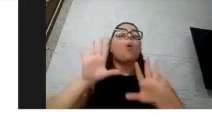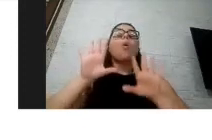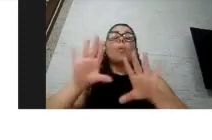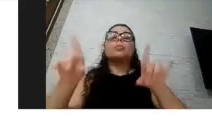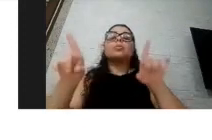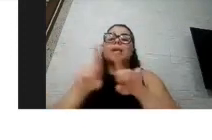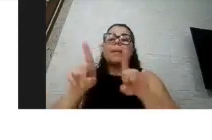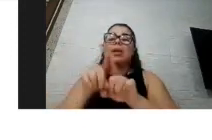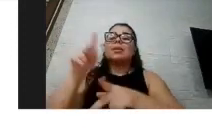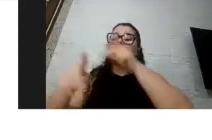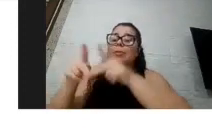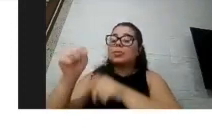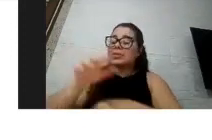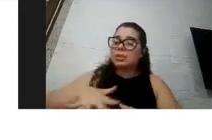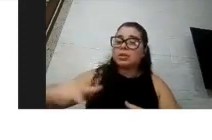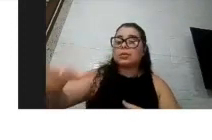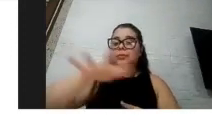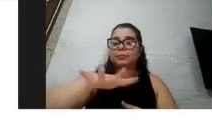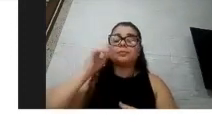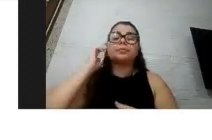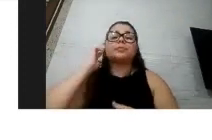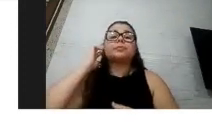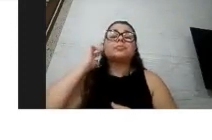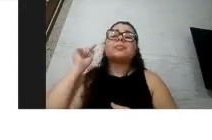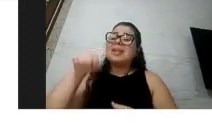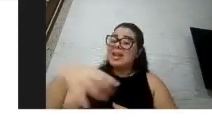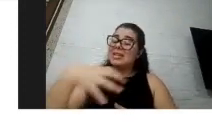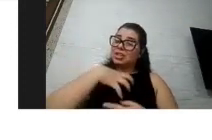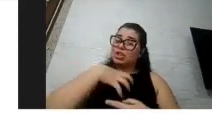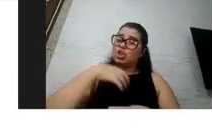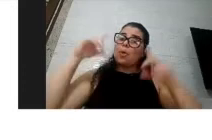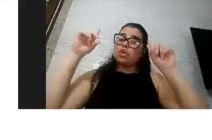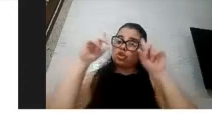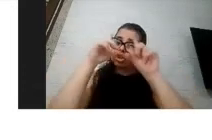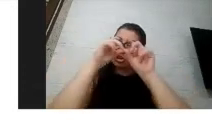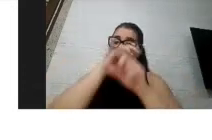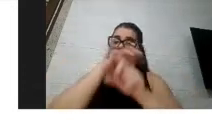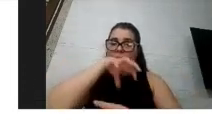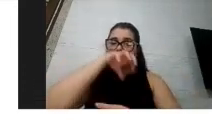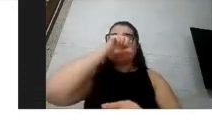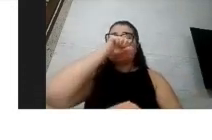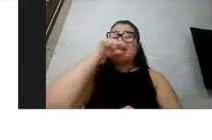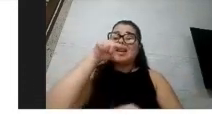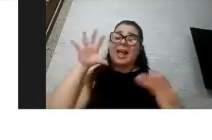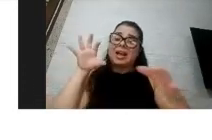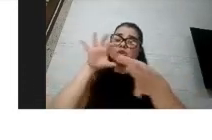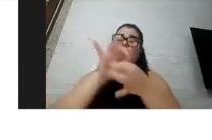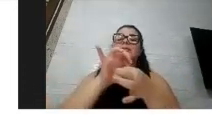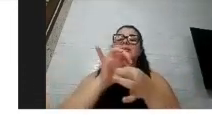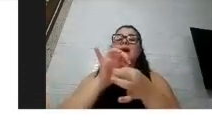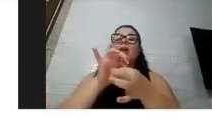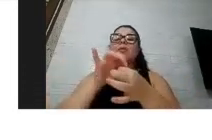sintoma dificuldade para respirar ele tá bastante associado à internação então quando tem